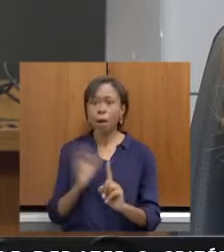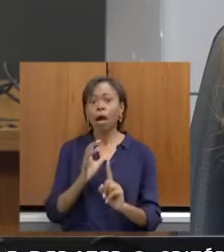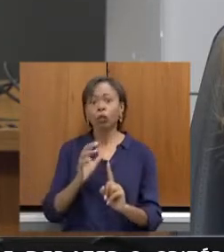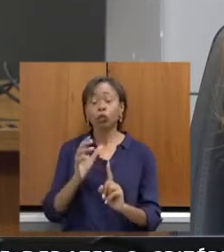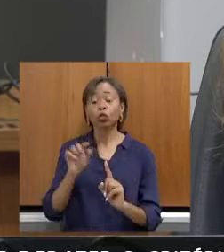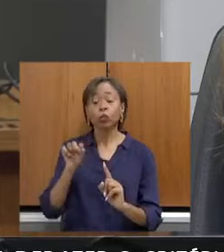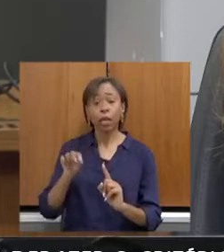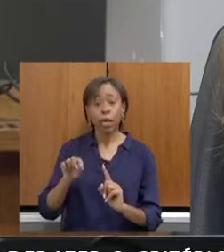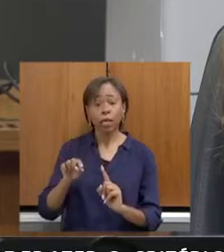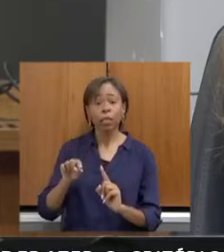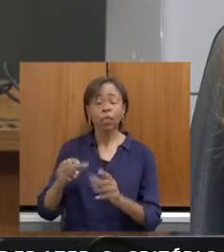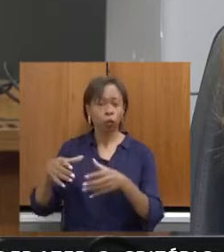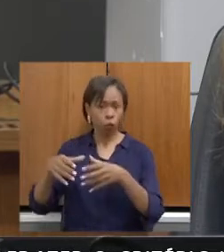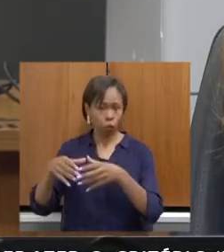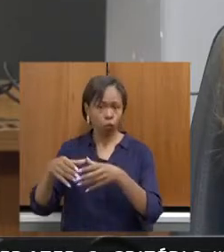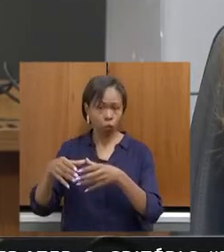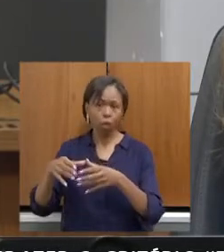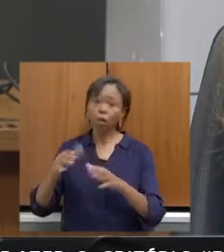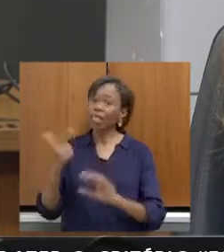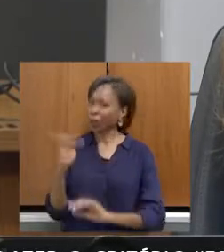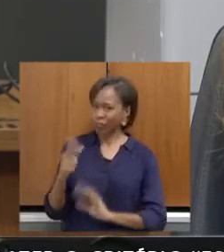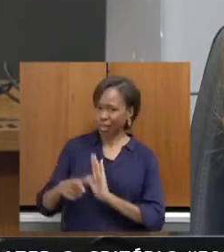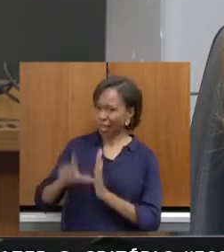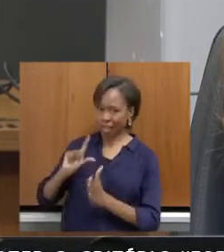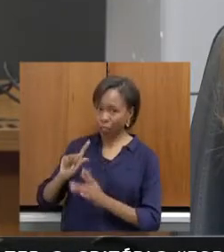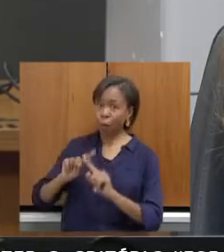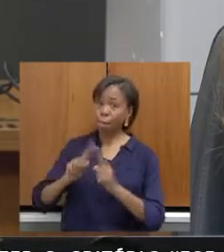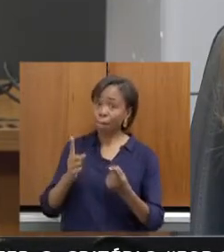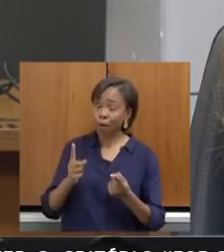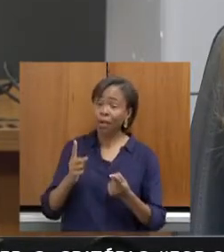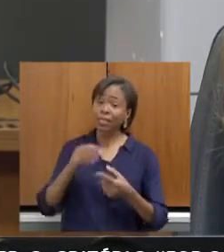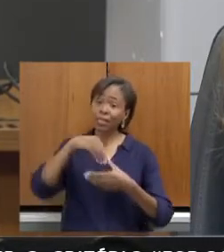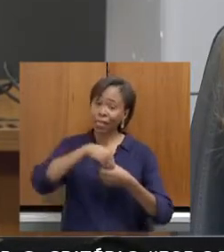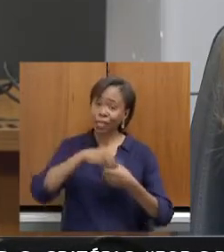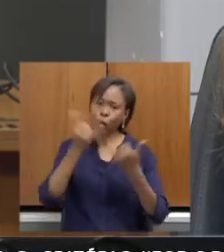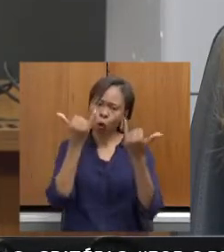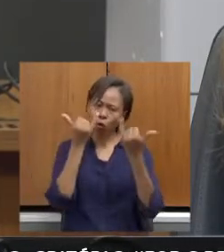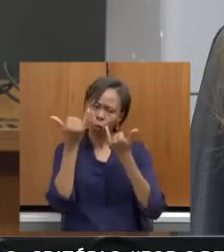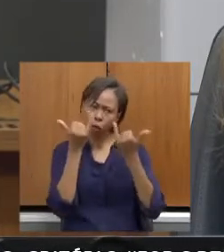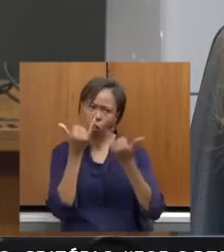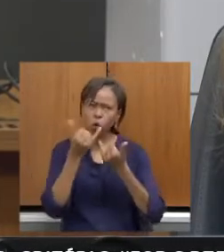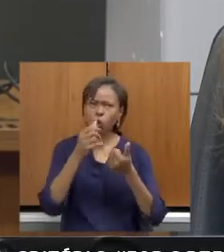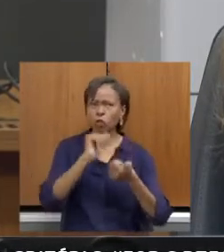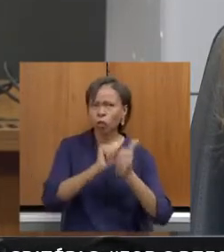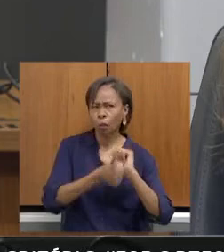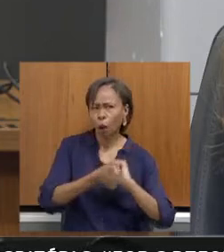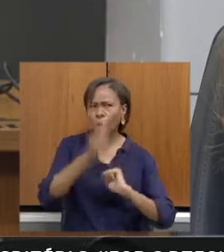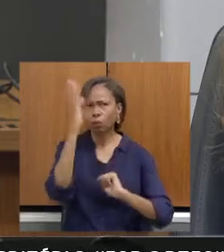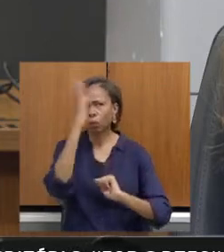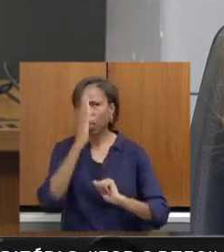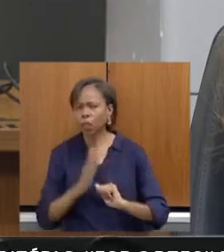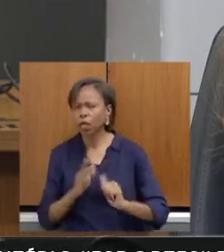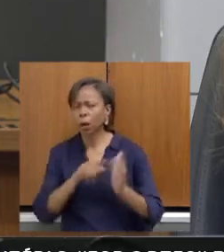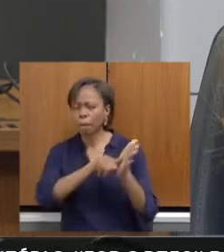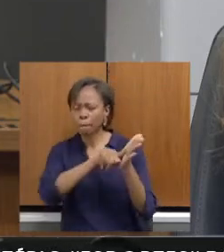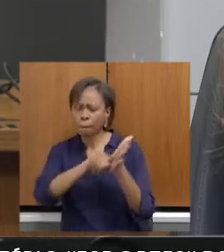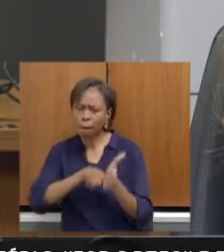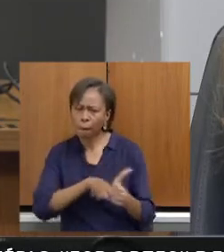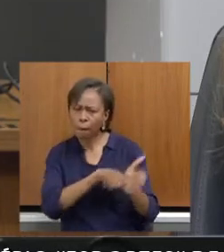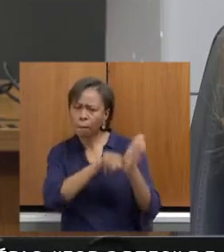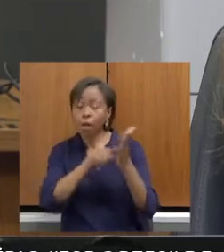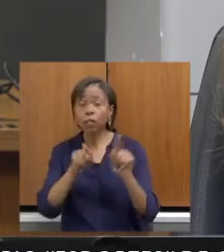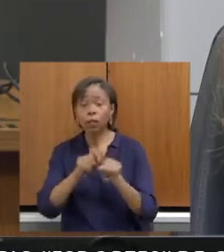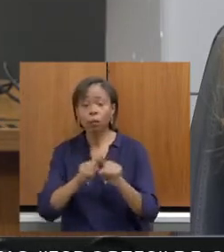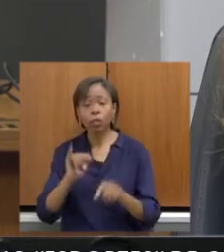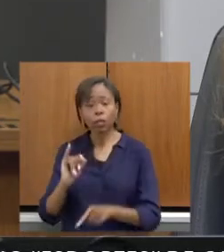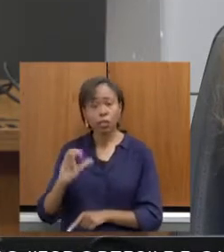constava no pacote, mas a partir da base de dados disponível do esporte brasileiro e também da nossa base de dados do